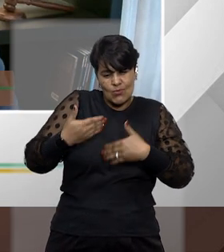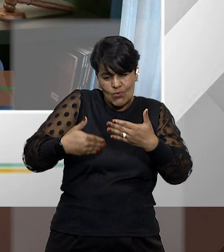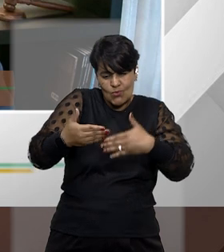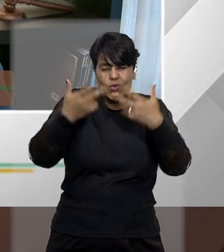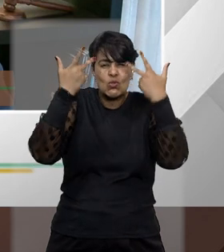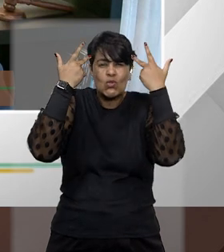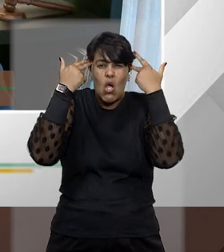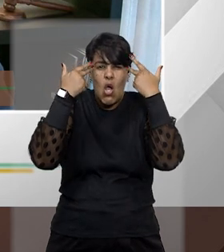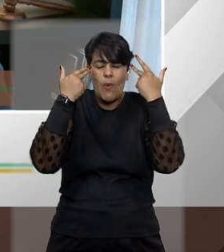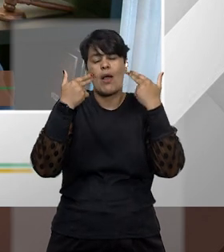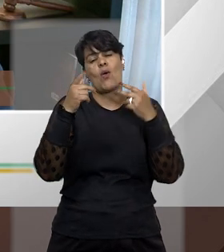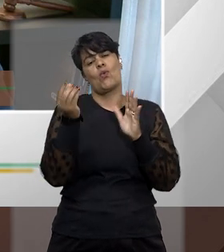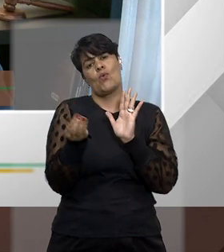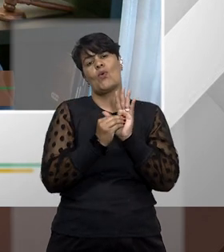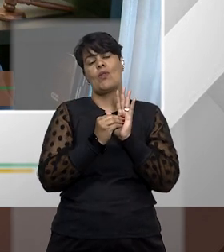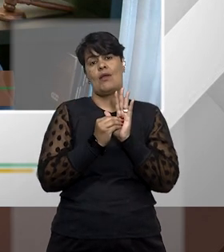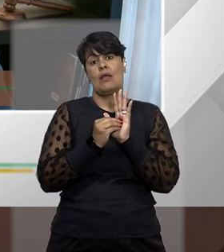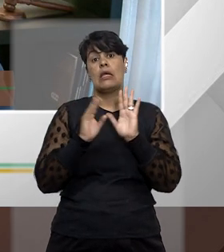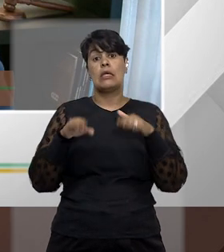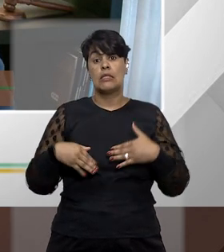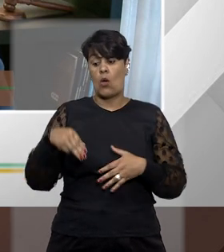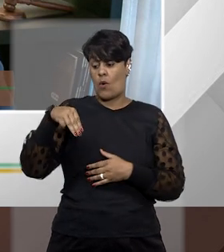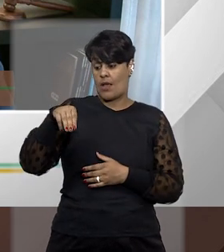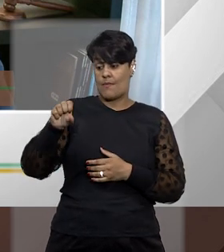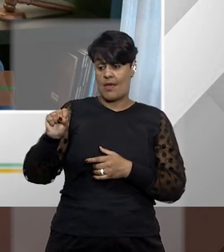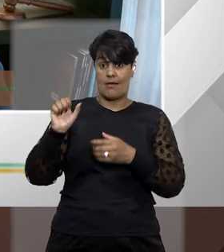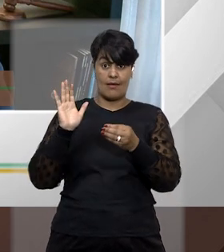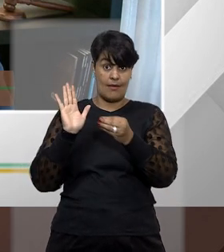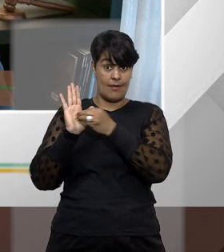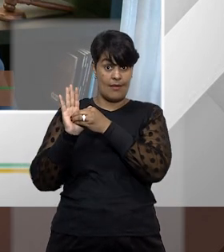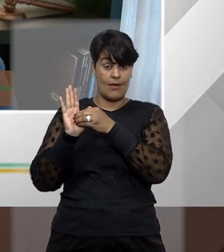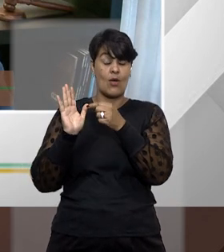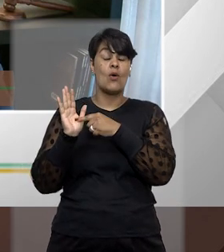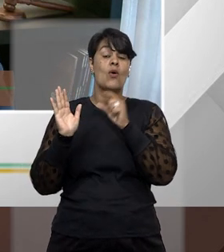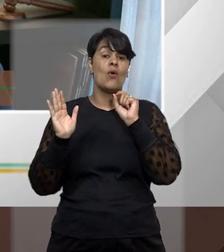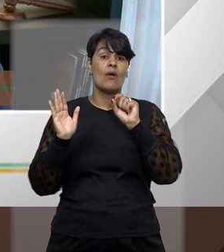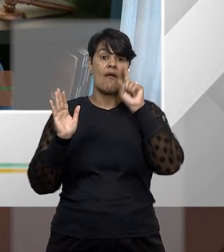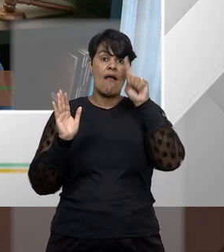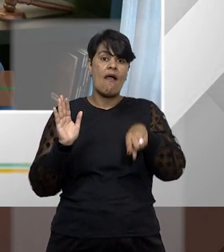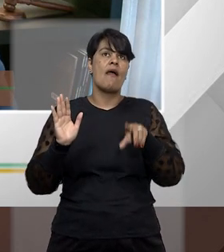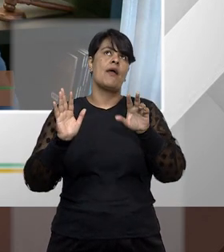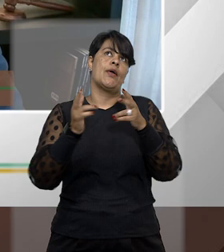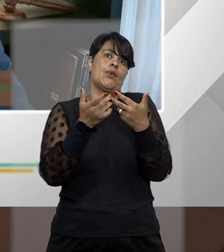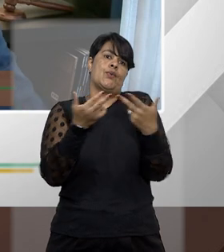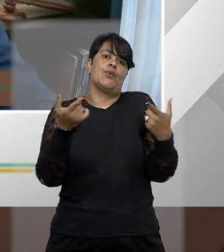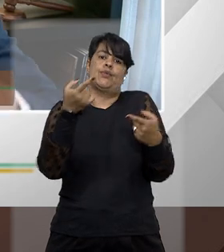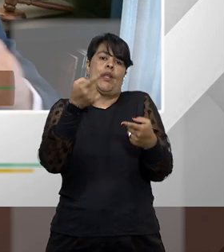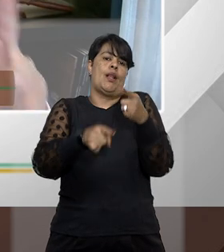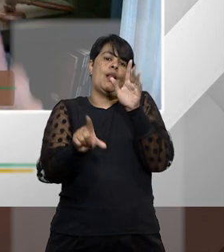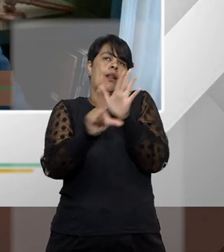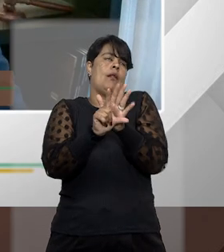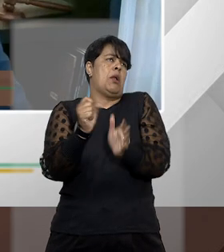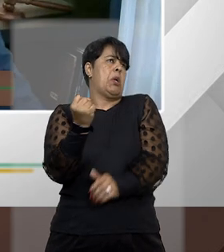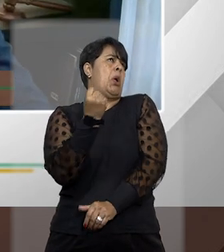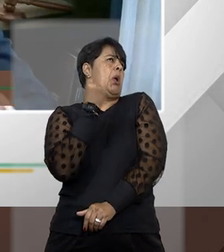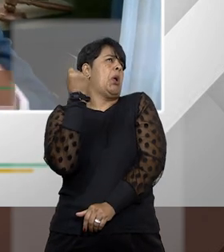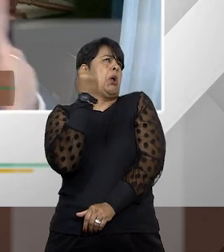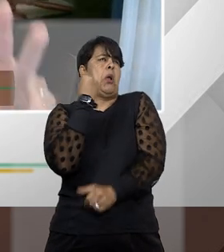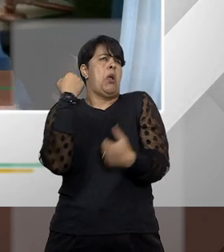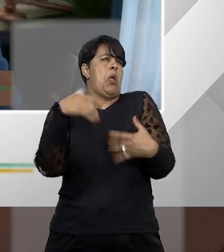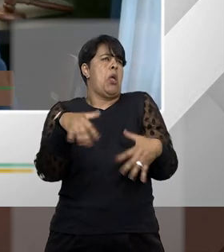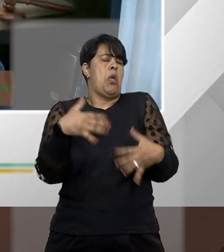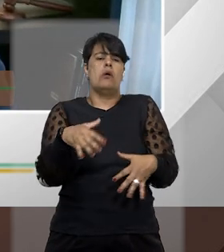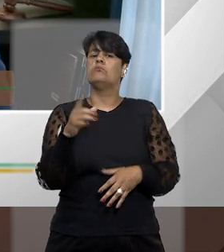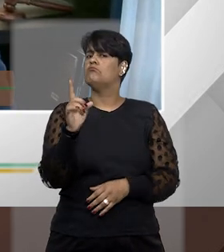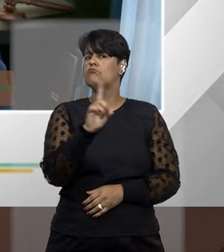ilegalidade que é discutida numa data de segurança não é necessária que seja uma ilegalidade, assim, muito grave, muito